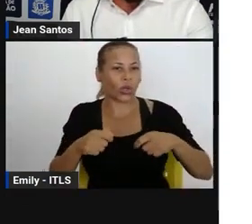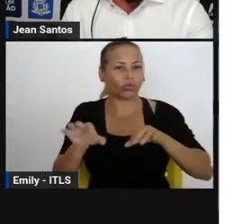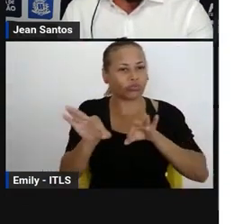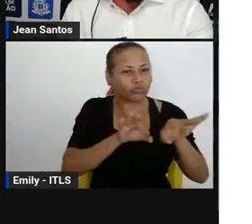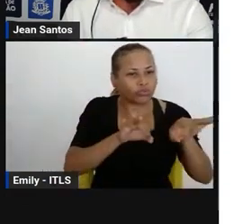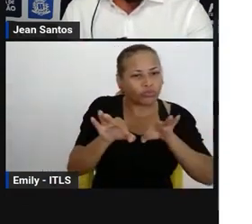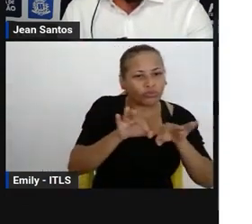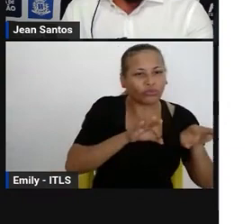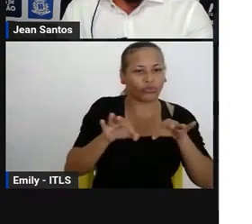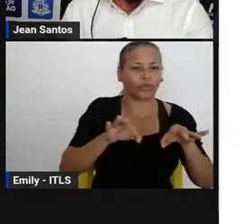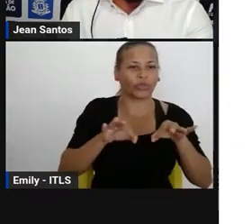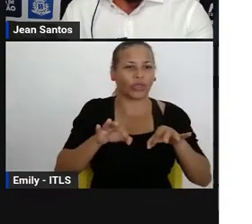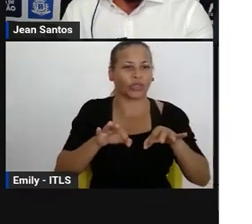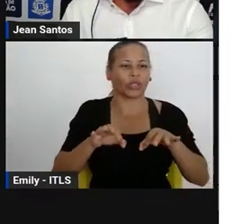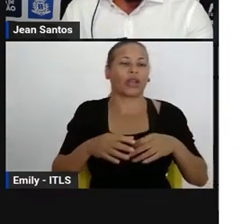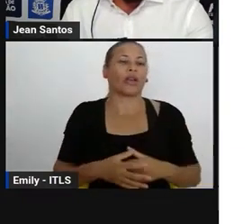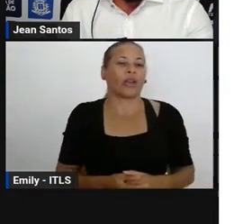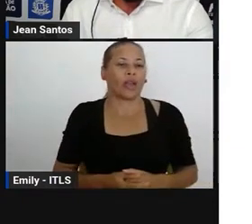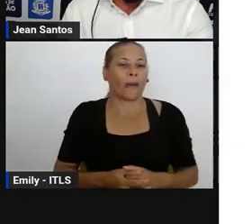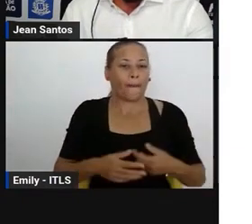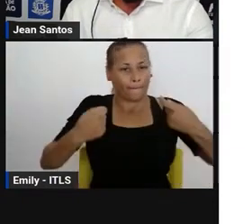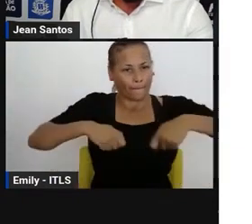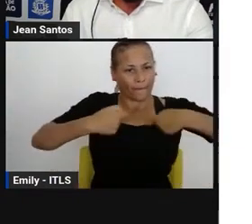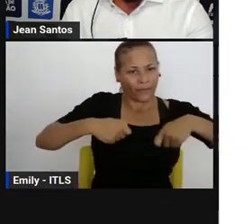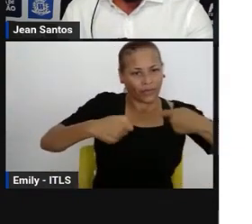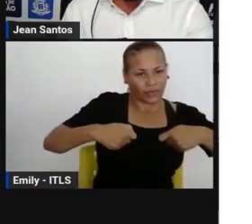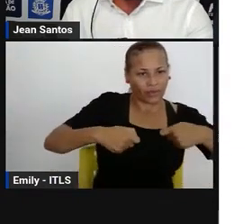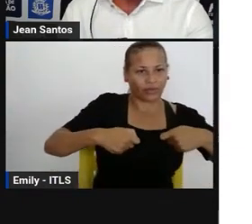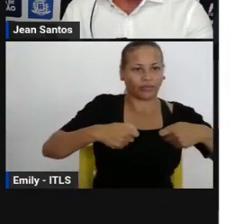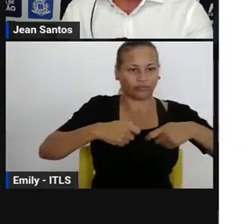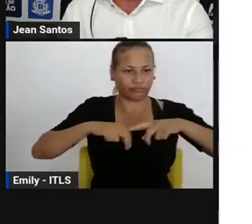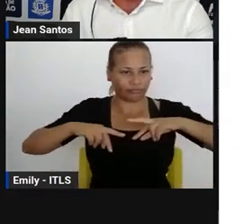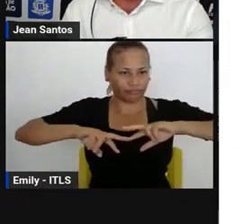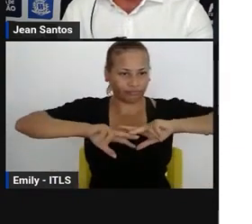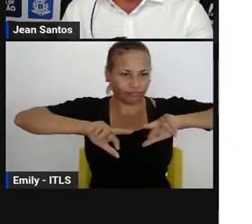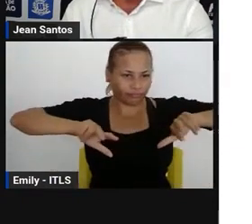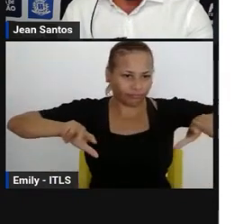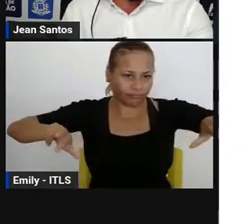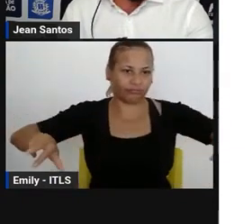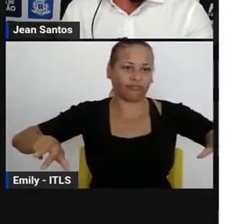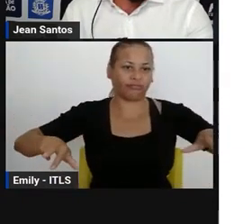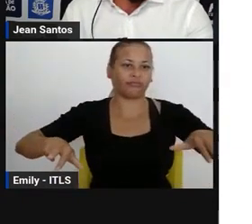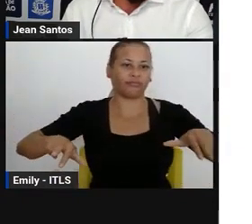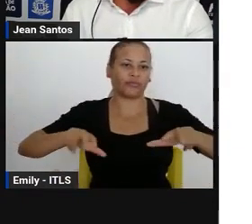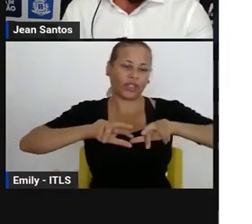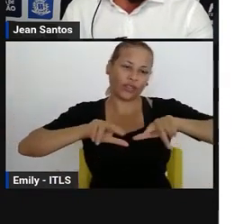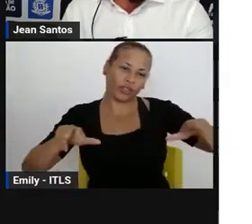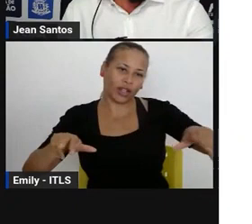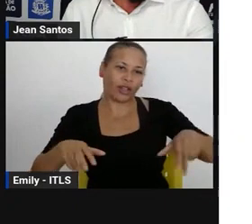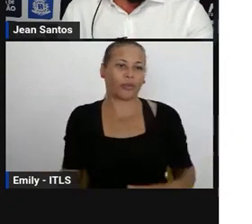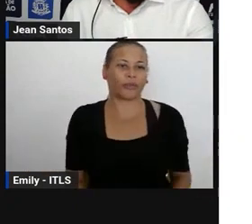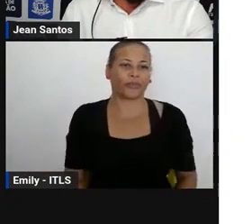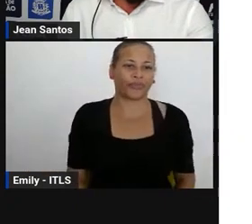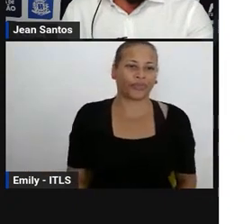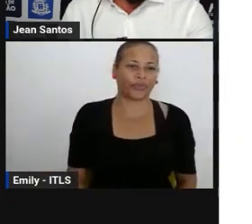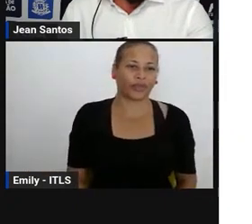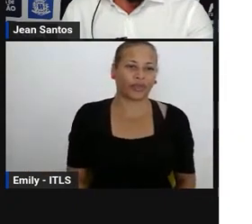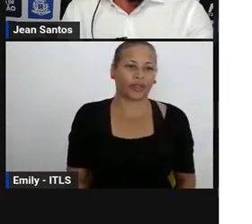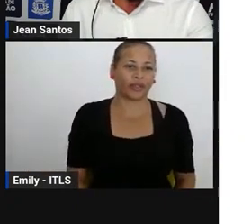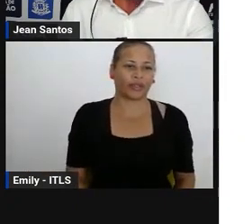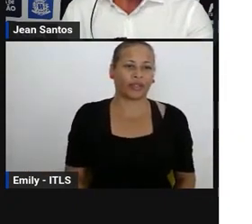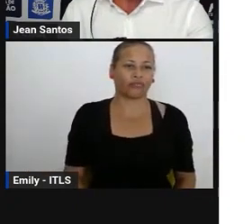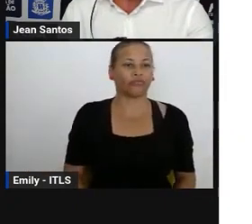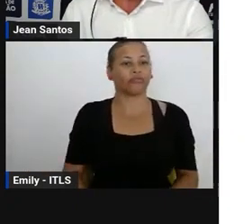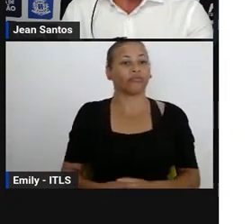destacados e as suas teorias, conhecimento e poder, pensamento crítico e reflexivo. Na geometria,